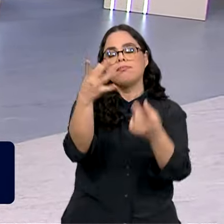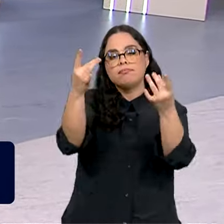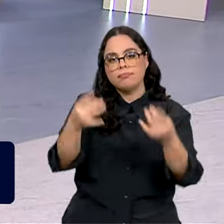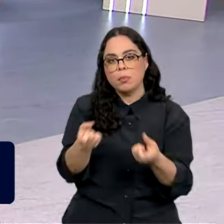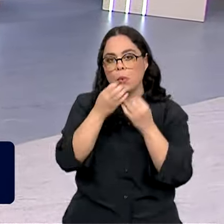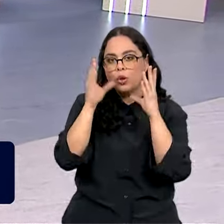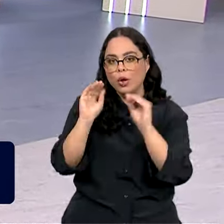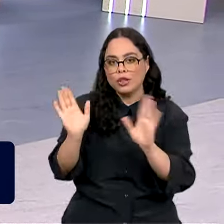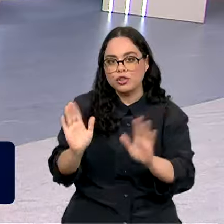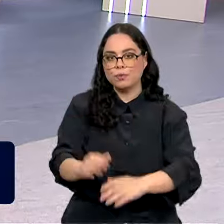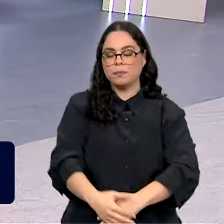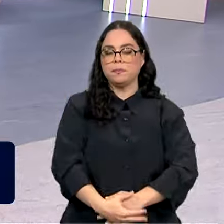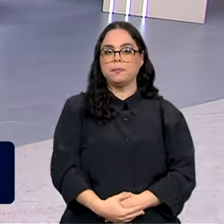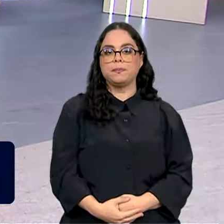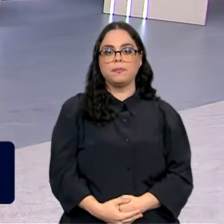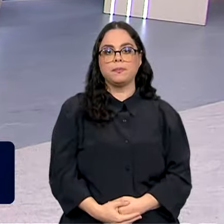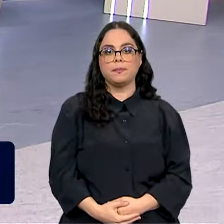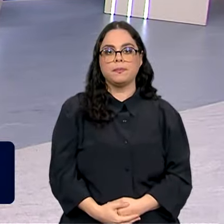boa noite.